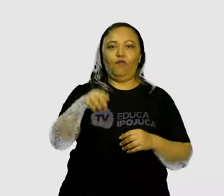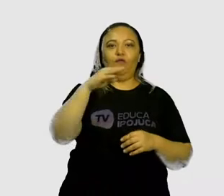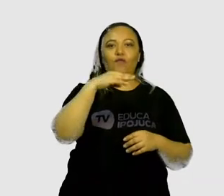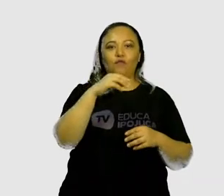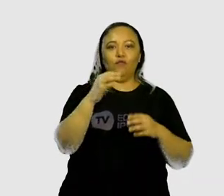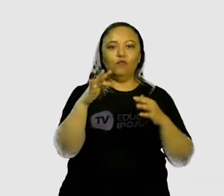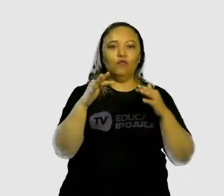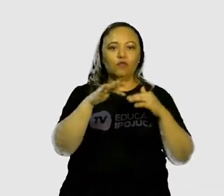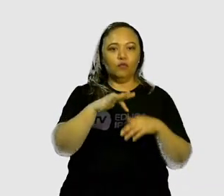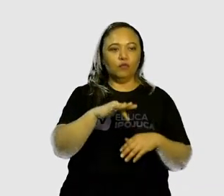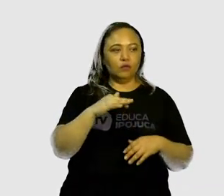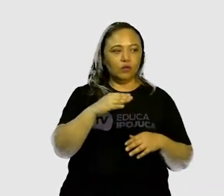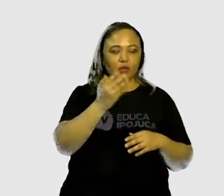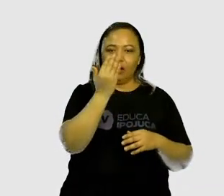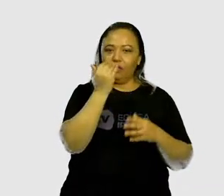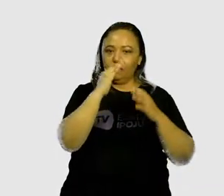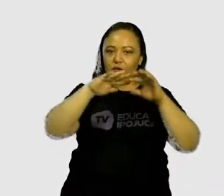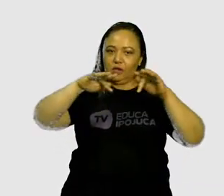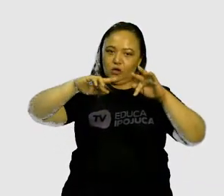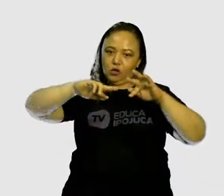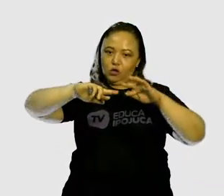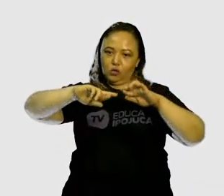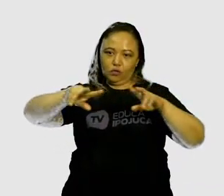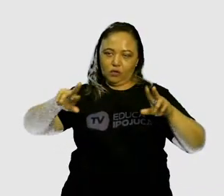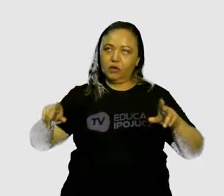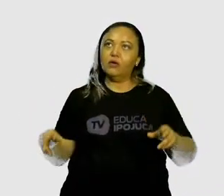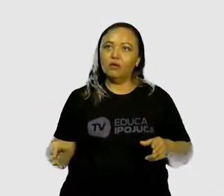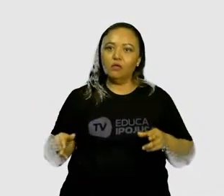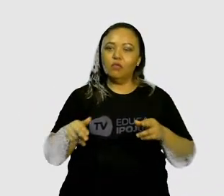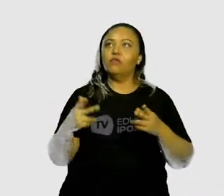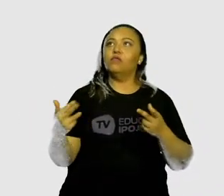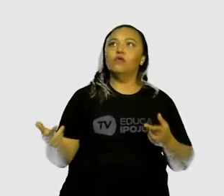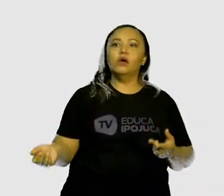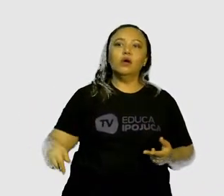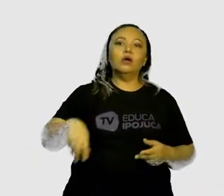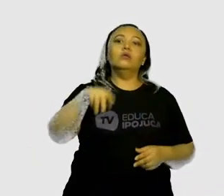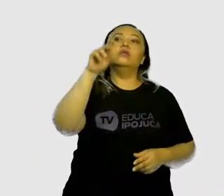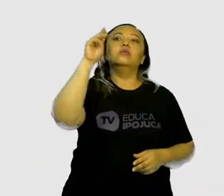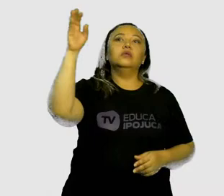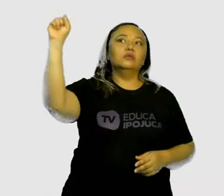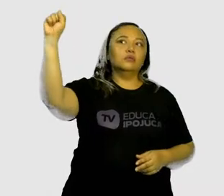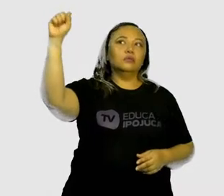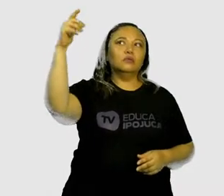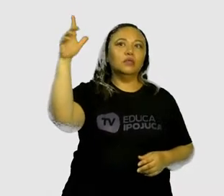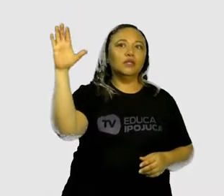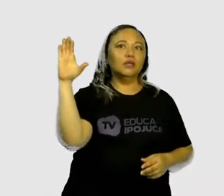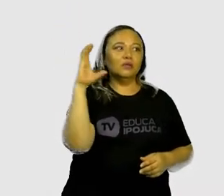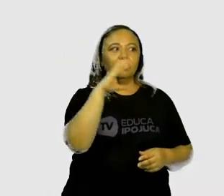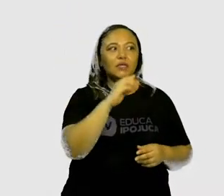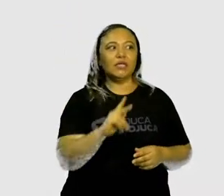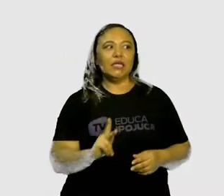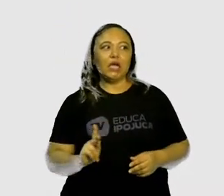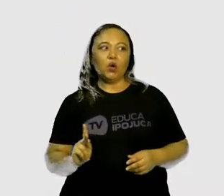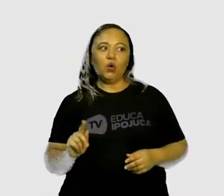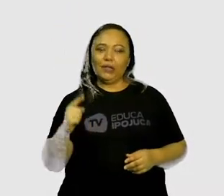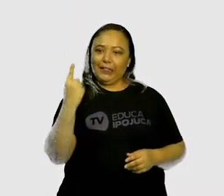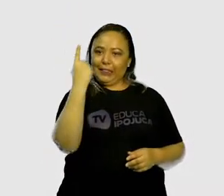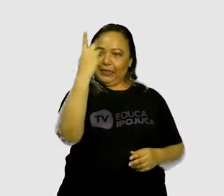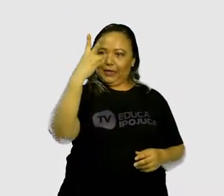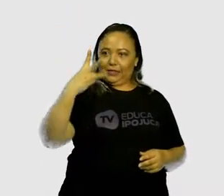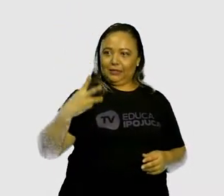e o total de quilos que ele conseguiu colher foi 13